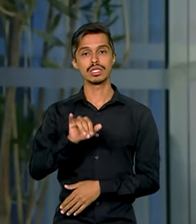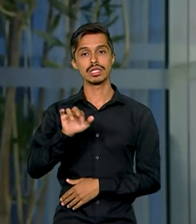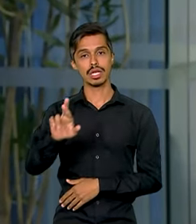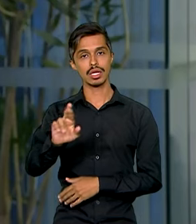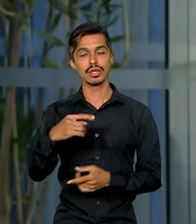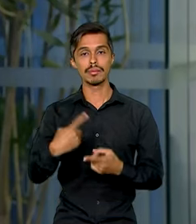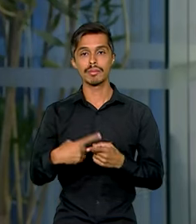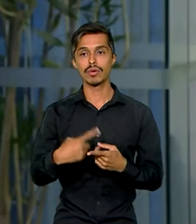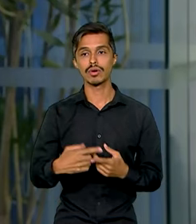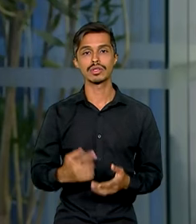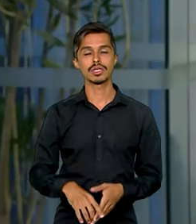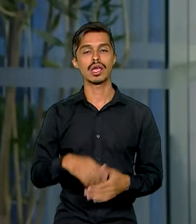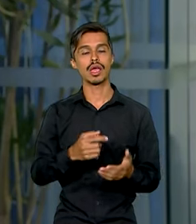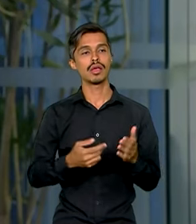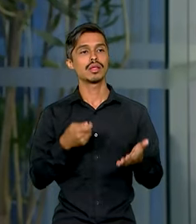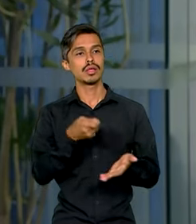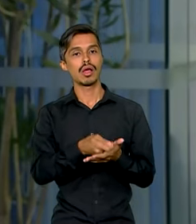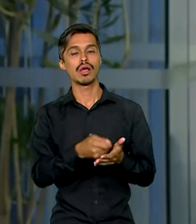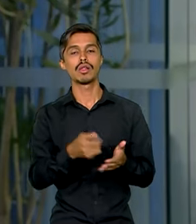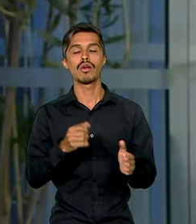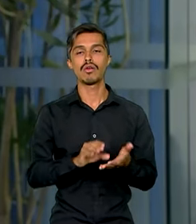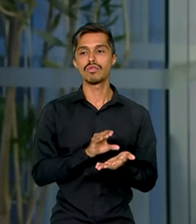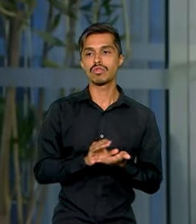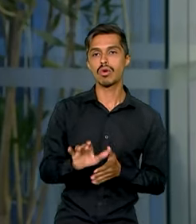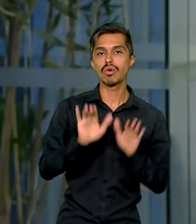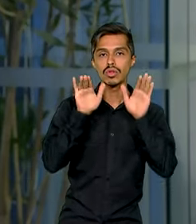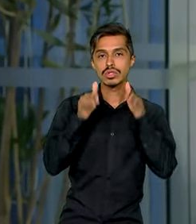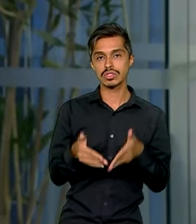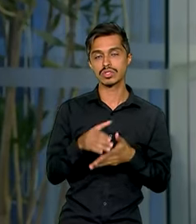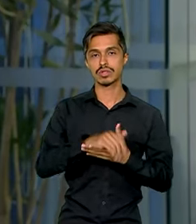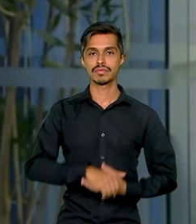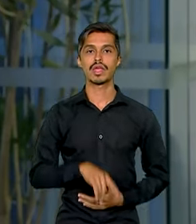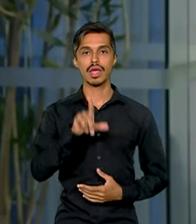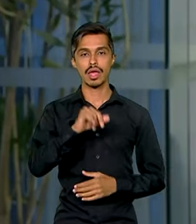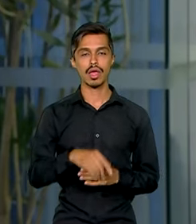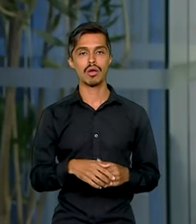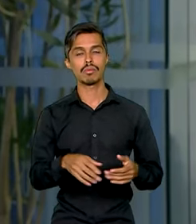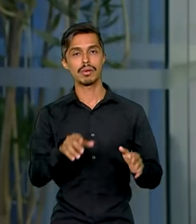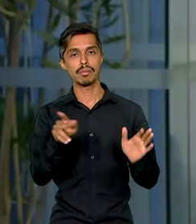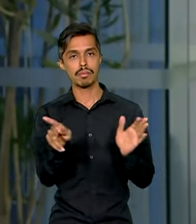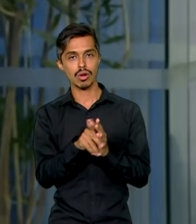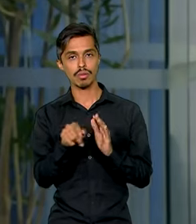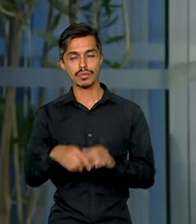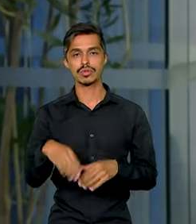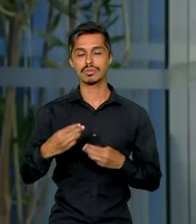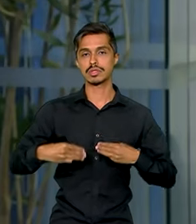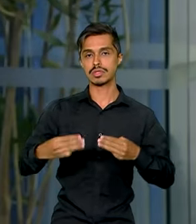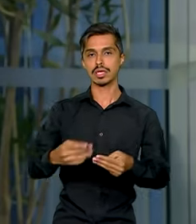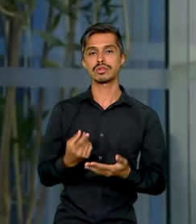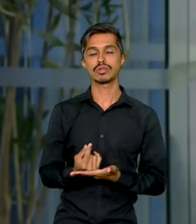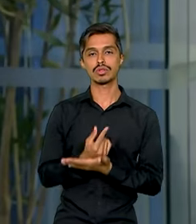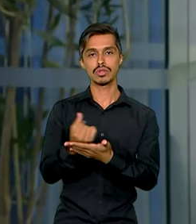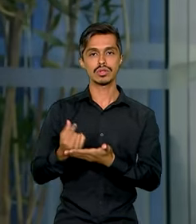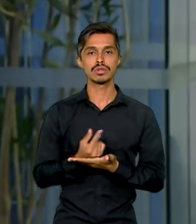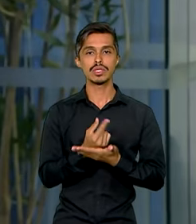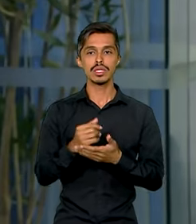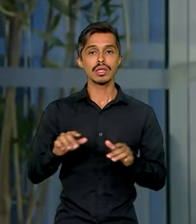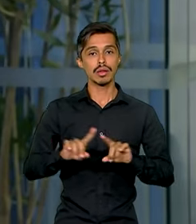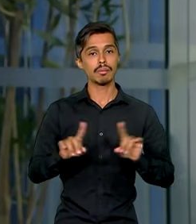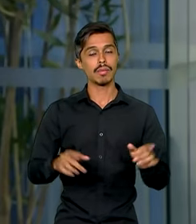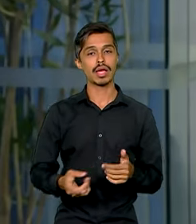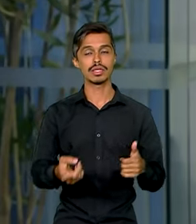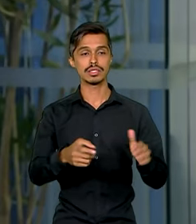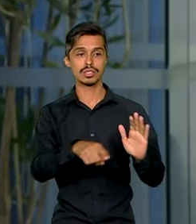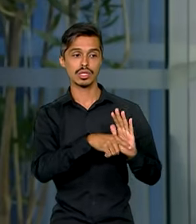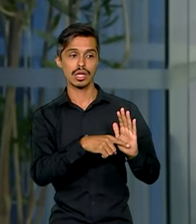tributação daqueles chamados fundos de investimento exclusivos, que era uma bandeira do Ministério da Fazenda. Agora, as despesas tiveram